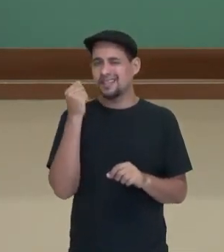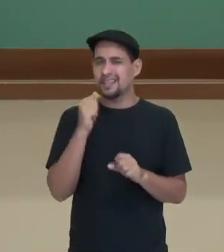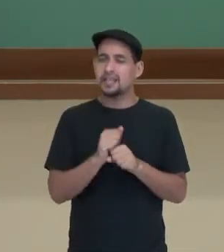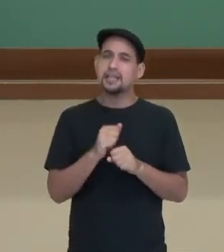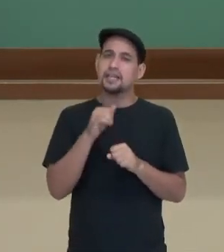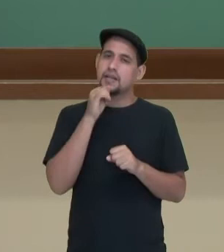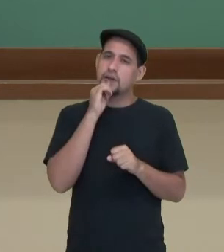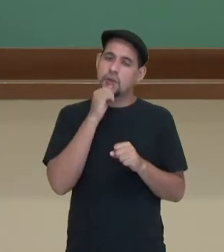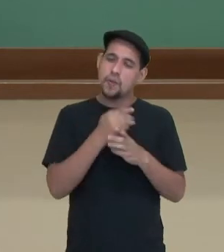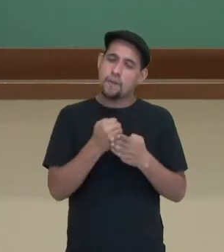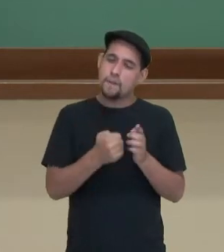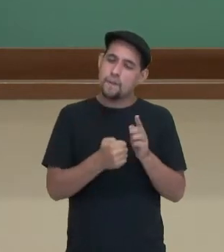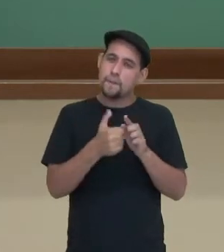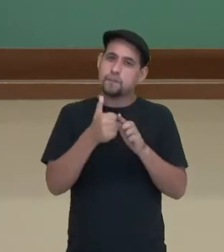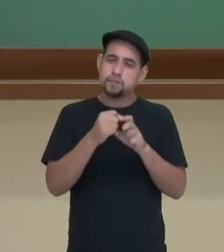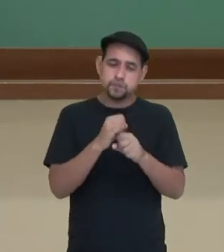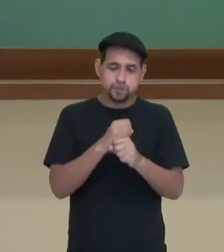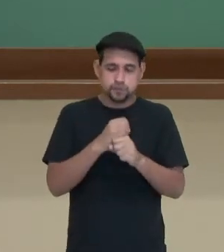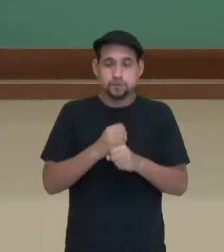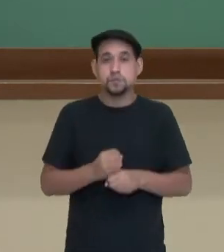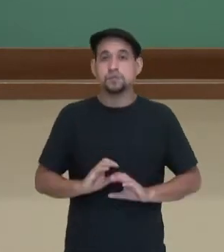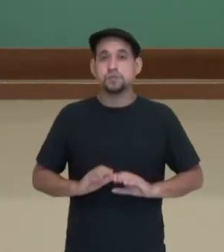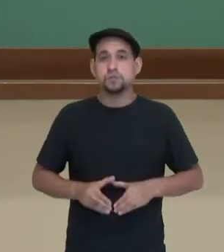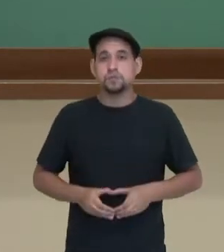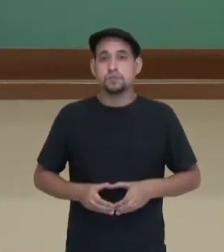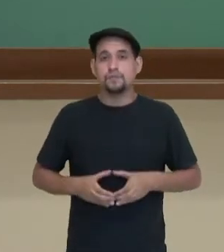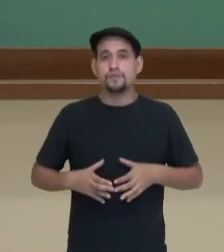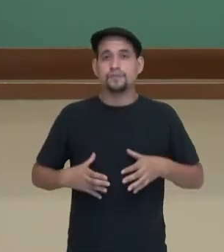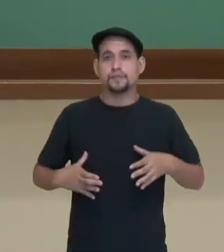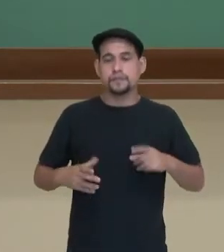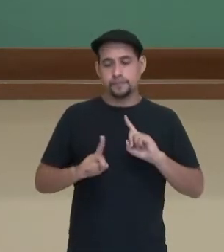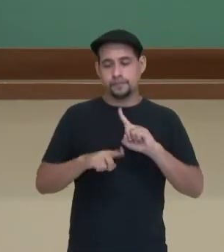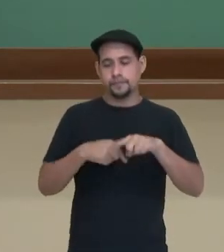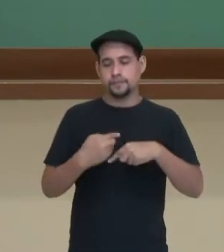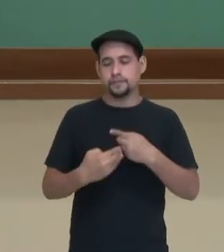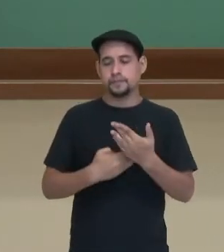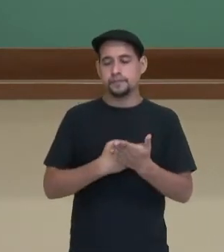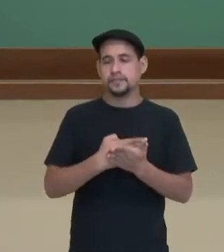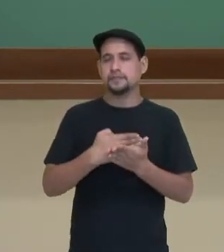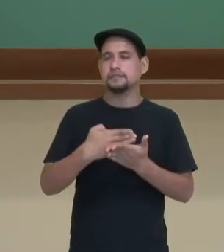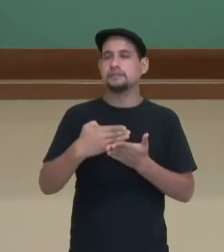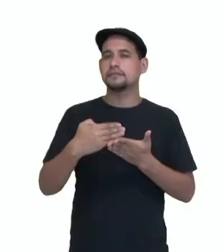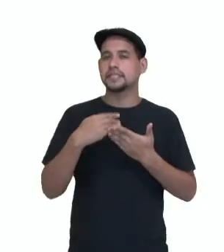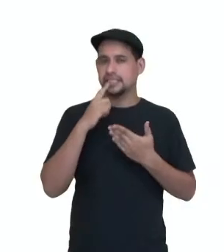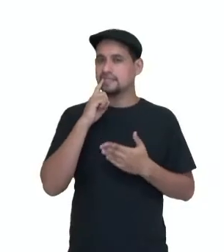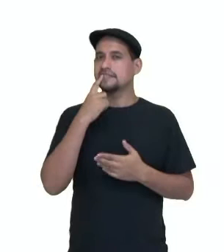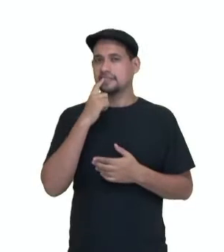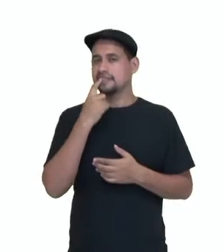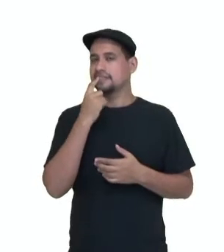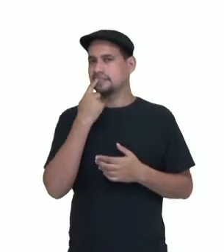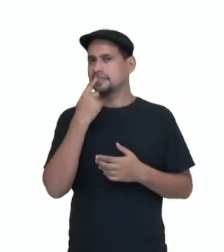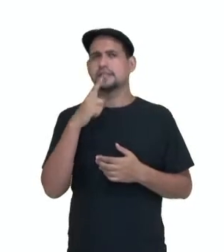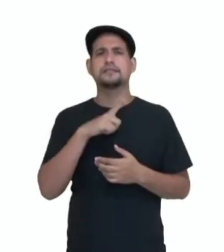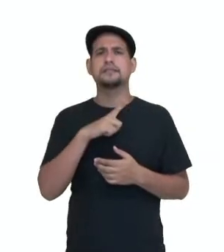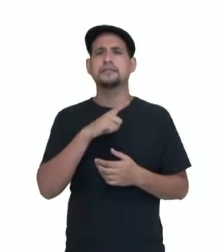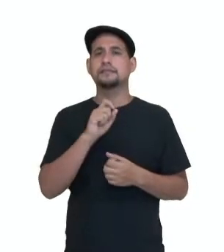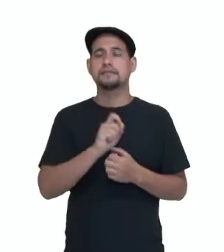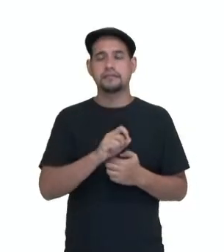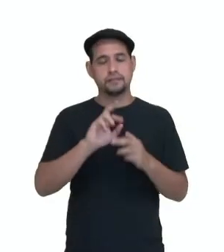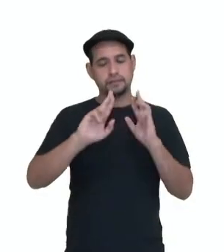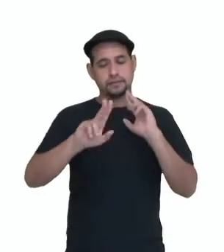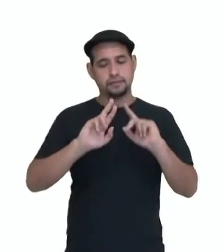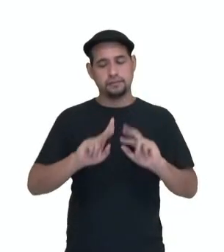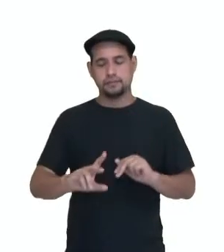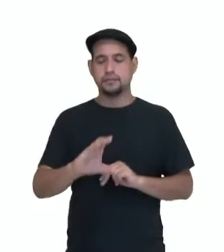Forma primeiro o tecido cartilaginoso, pra depois ocorrer o processo da ossificação. Ele é dividido conforme o tipo de